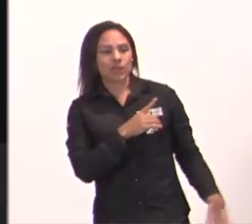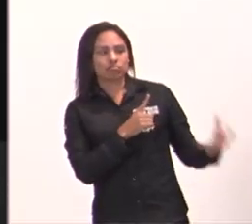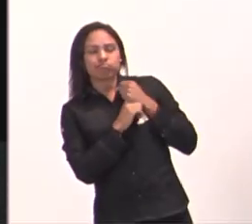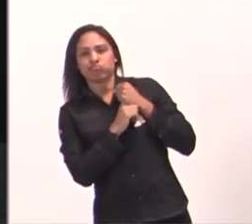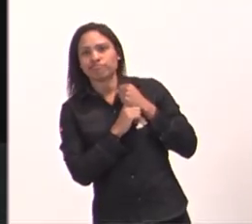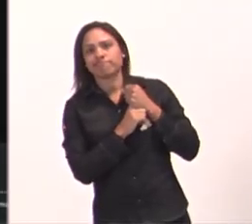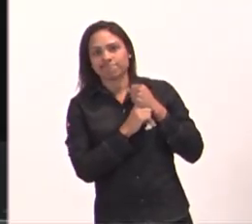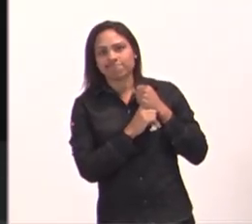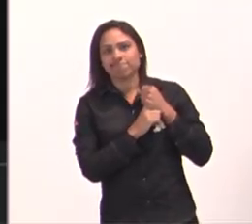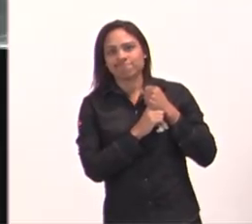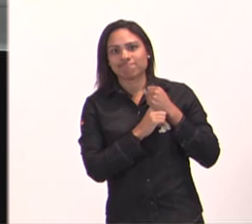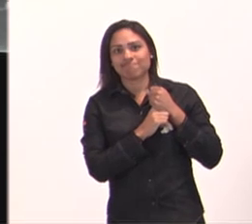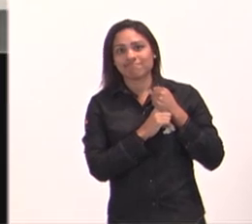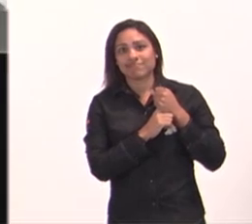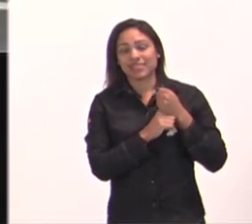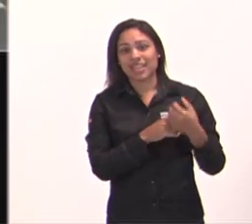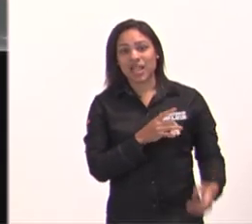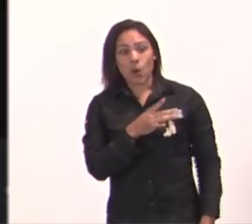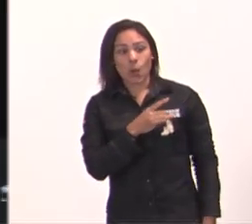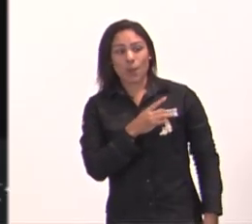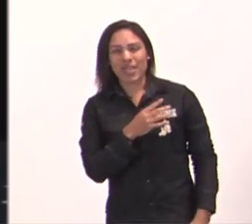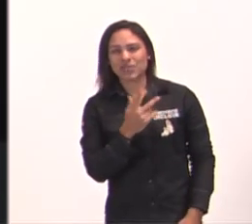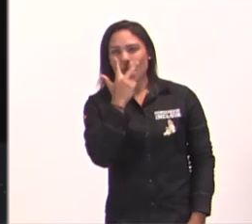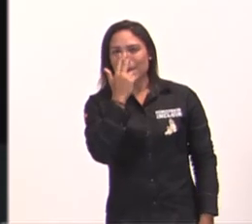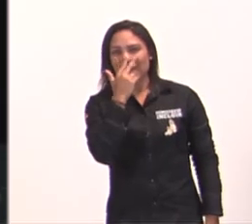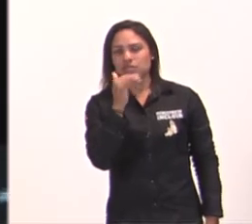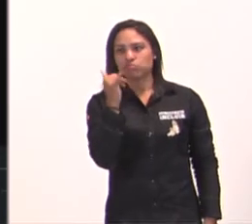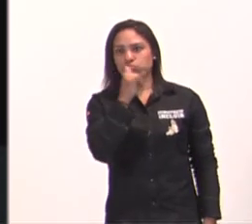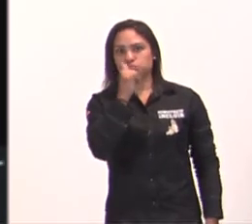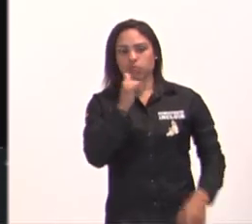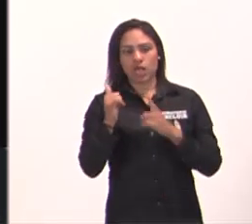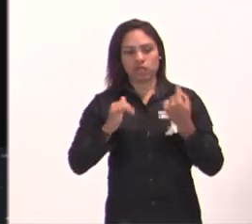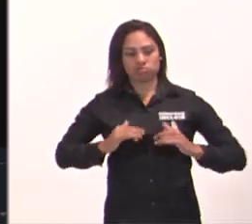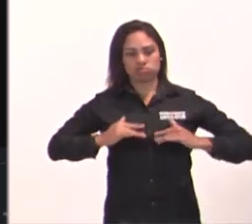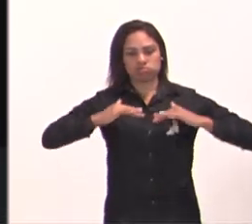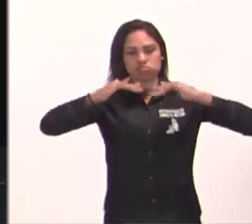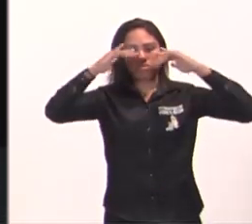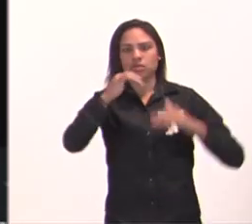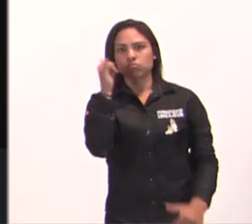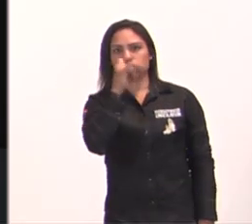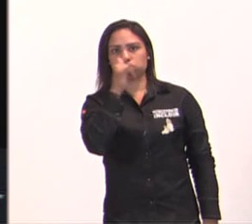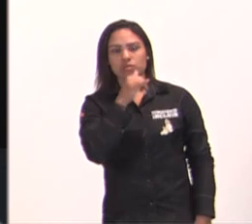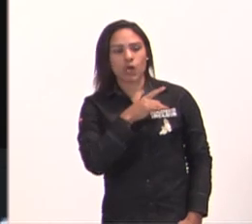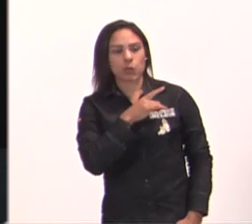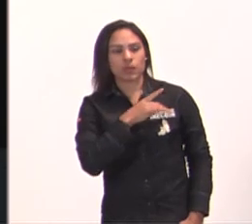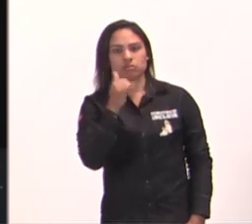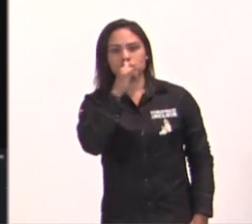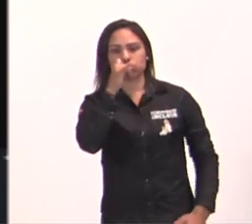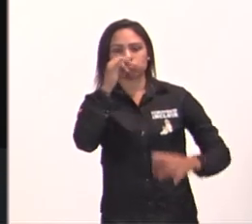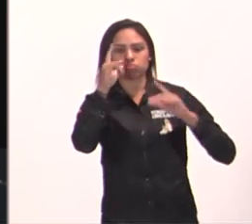por quê? Porque o medo é um descarregador de energia na vida da gente, o medo rouba a tua fé,